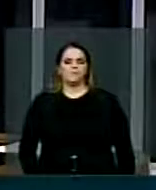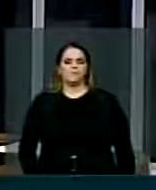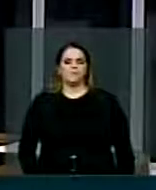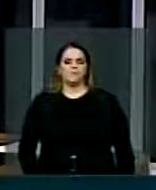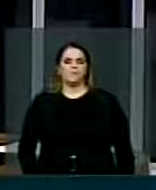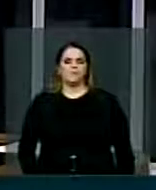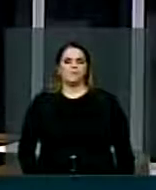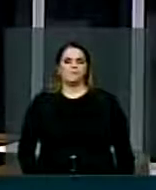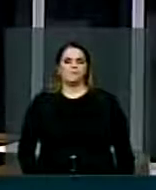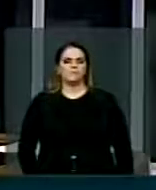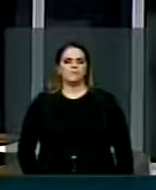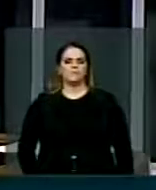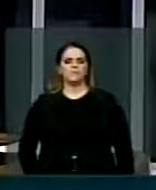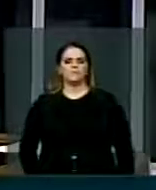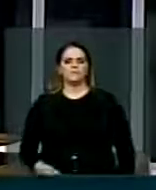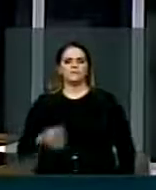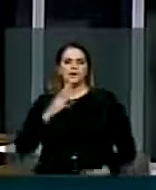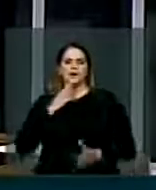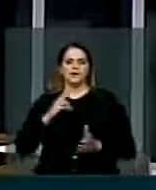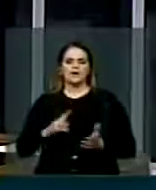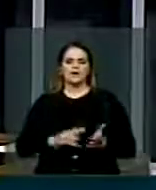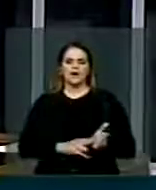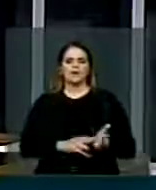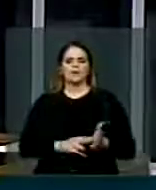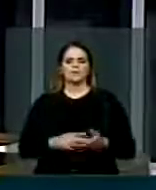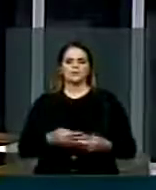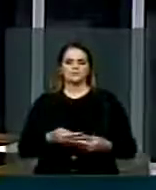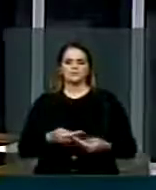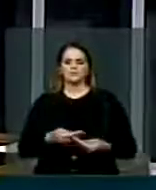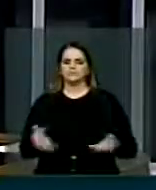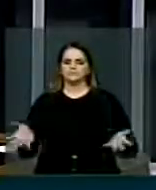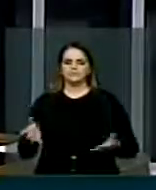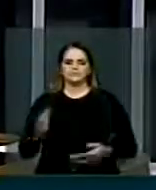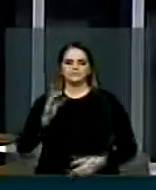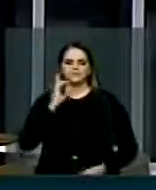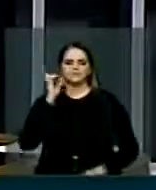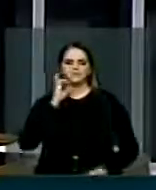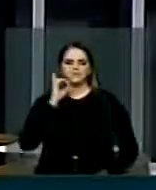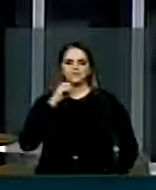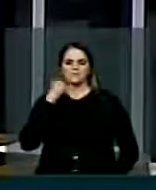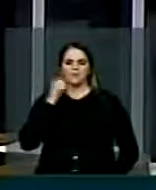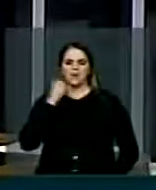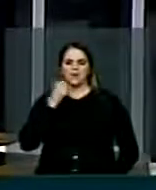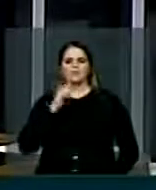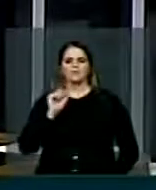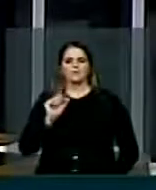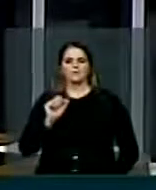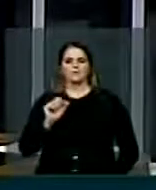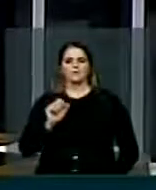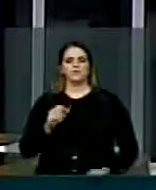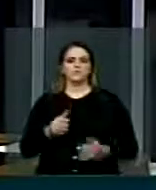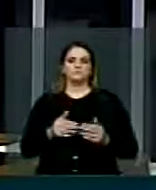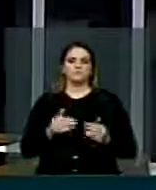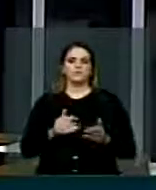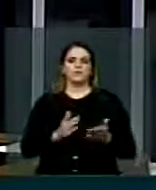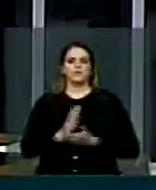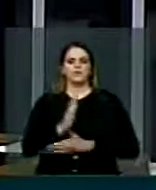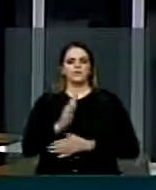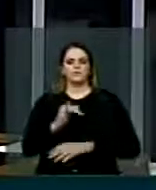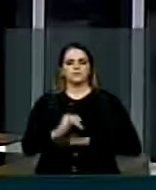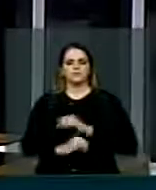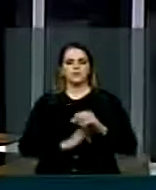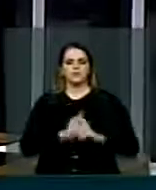a carta da comunhida, a carta aberta aos deputados federais e senadores da república pela aprovação do marco civil da